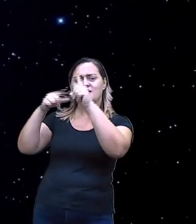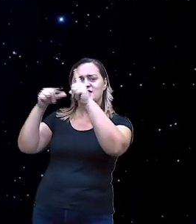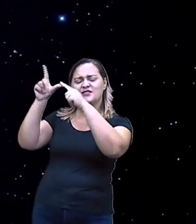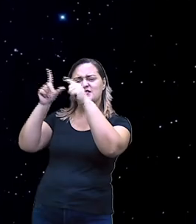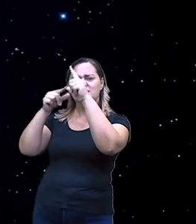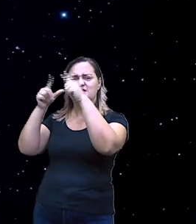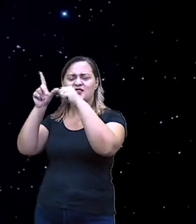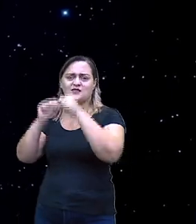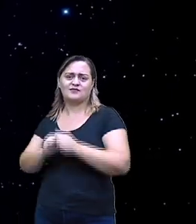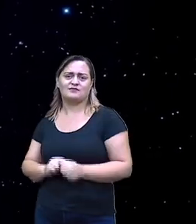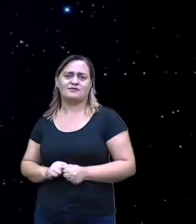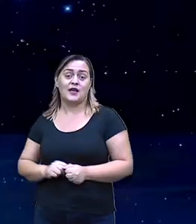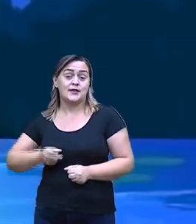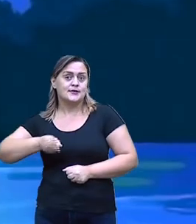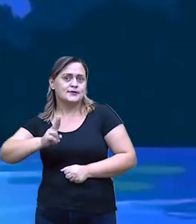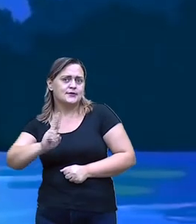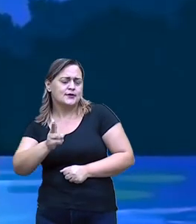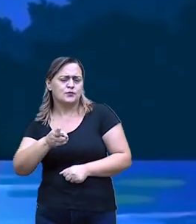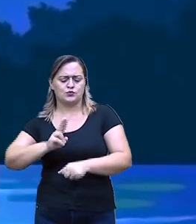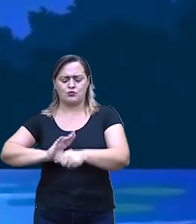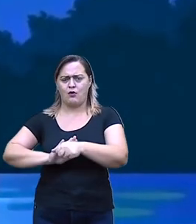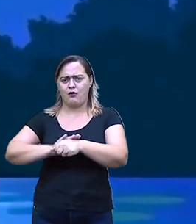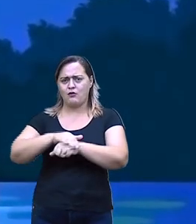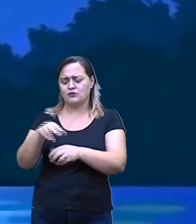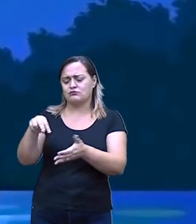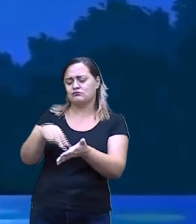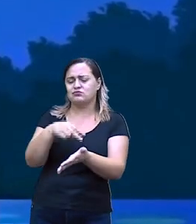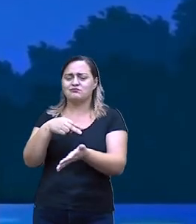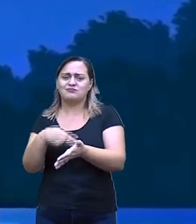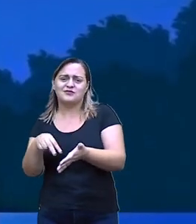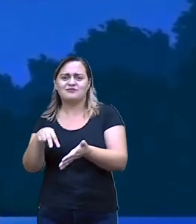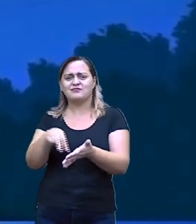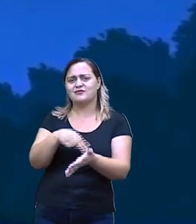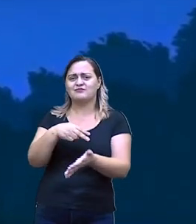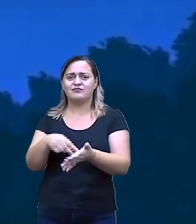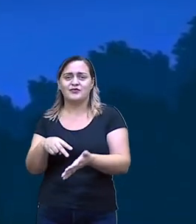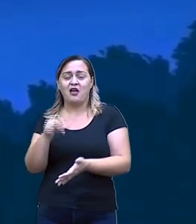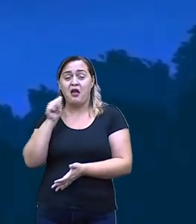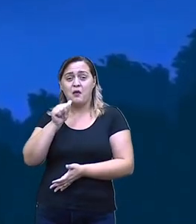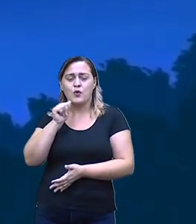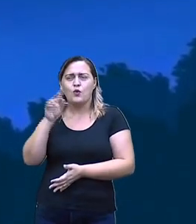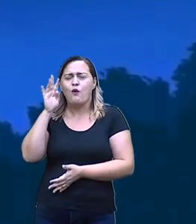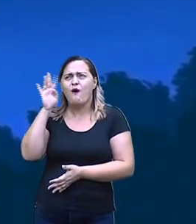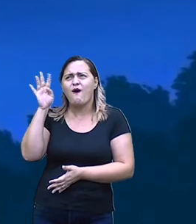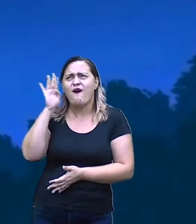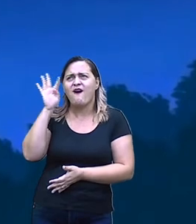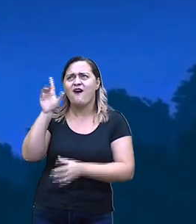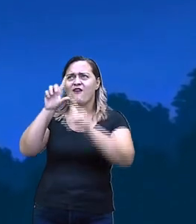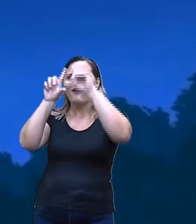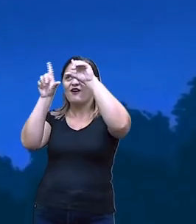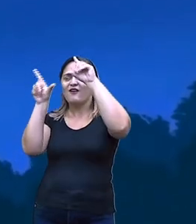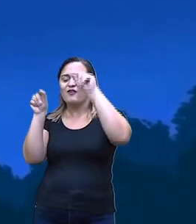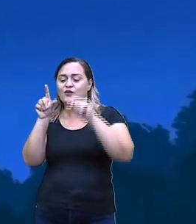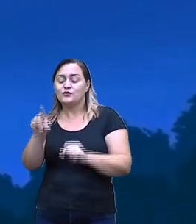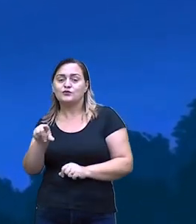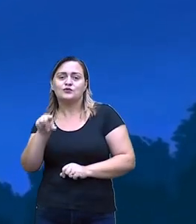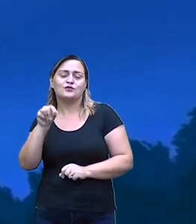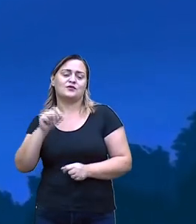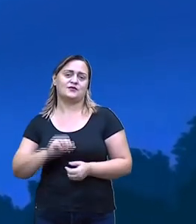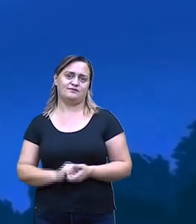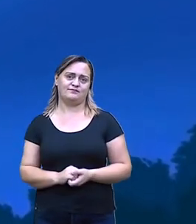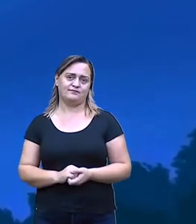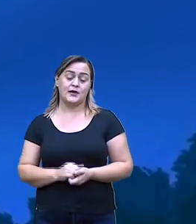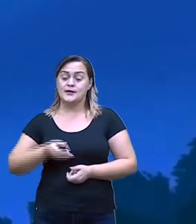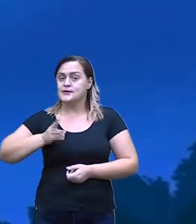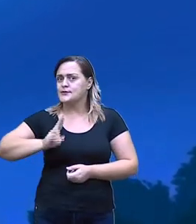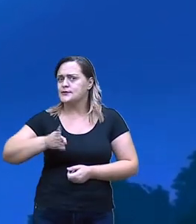dançando com a deusa no céu. Nayá sonhava com o dia em que seria escolhida pela deusa. Todas as noites, a